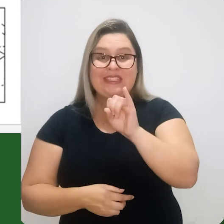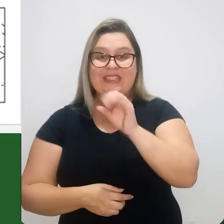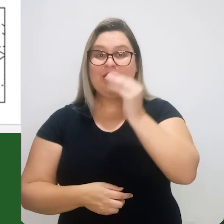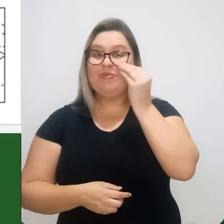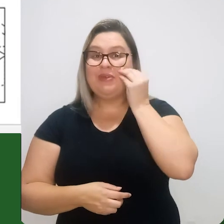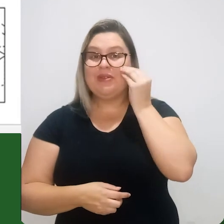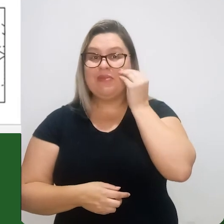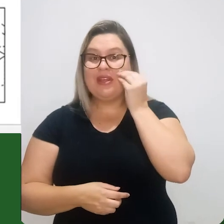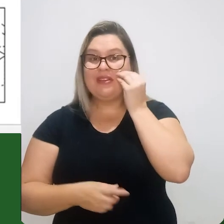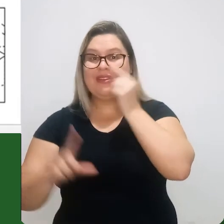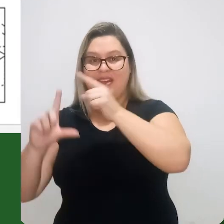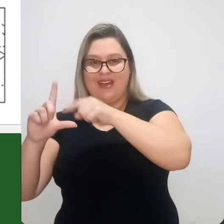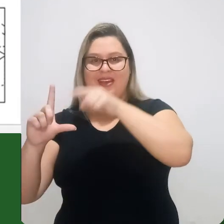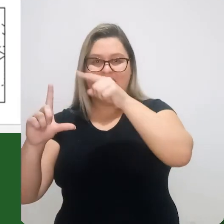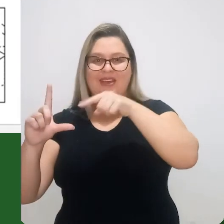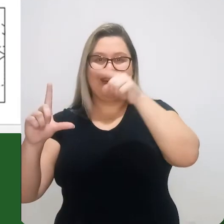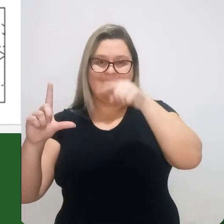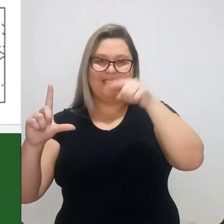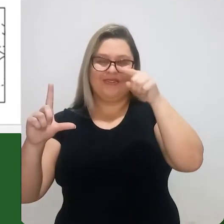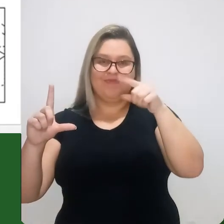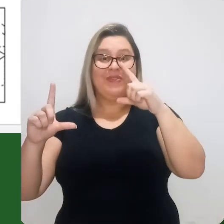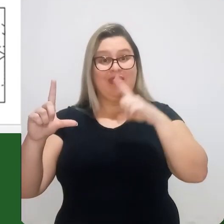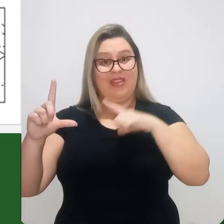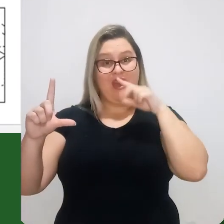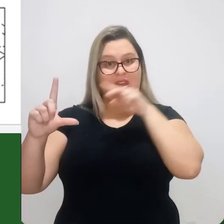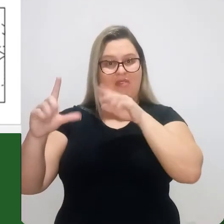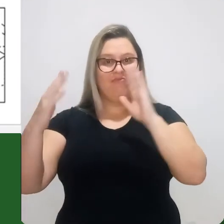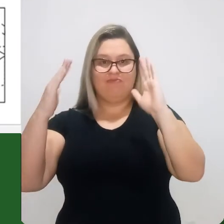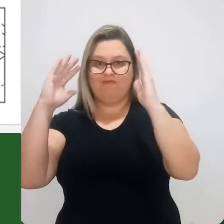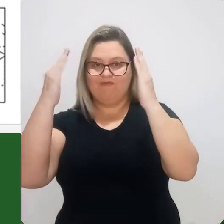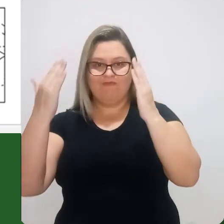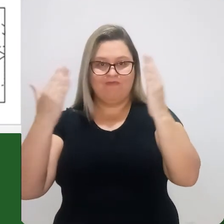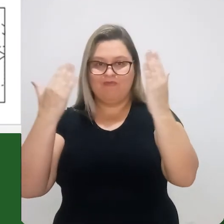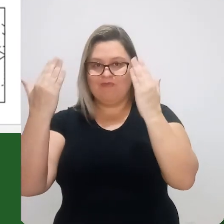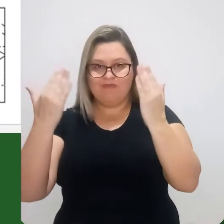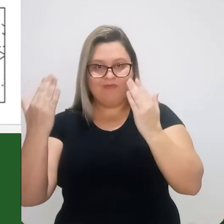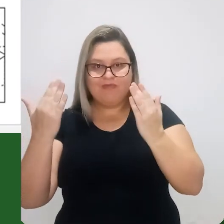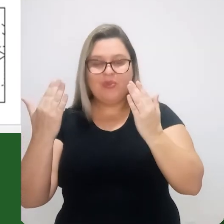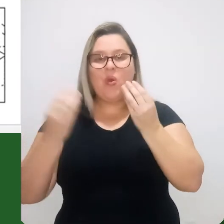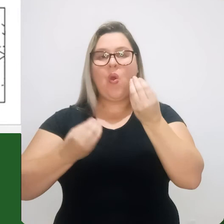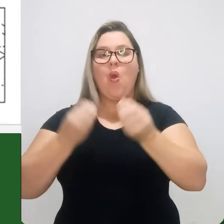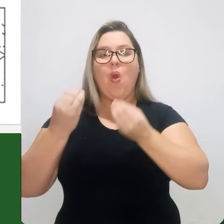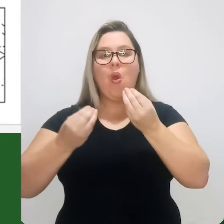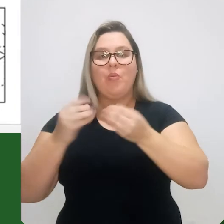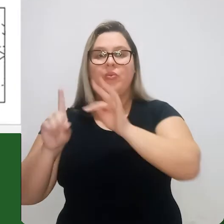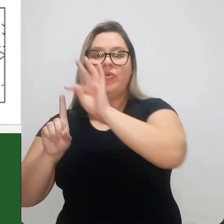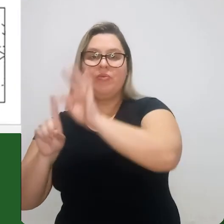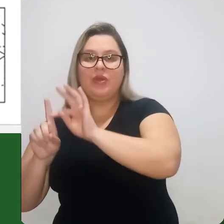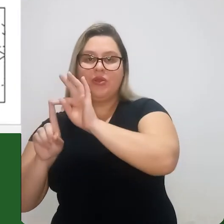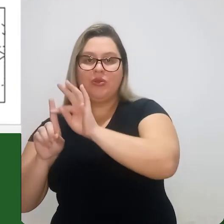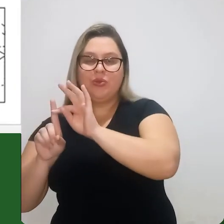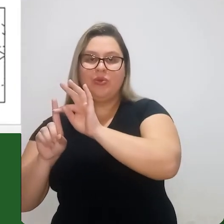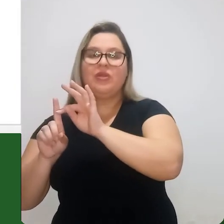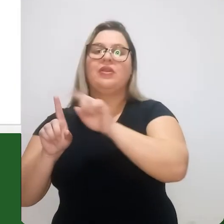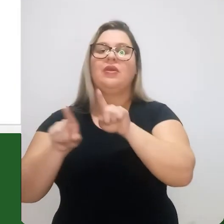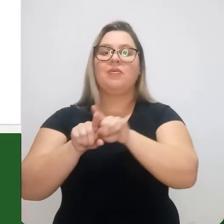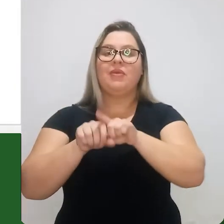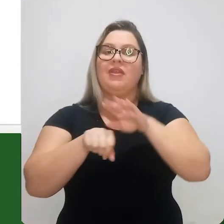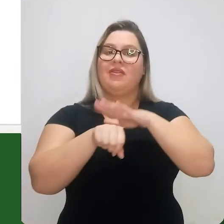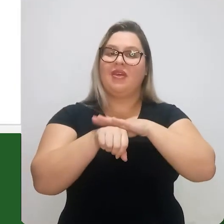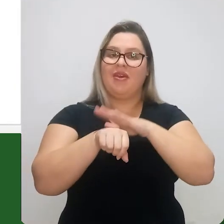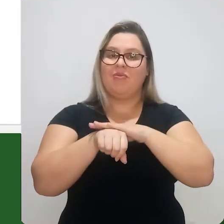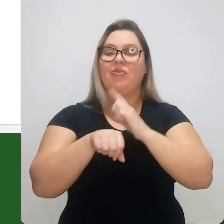Se nós então plotarmos esses tempos num gráfico onde será confrontado a temperatura com o tempo,